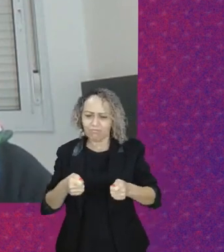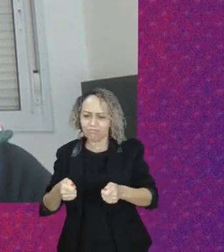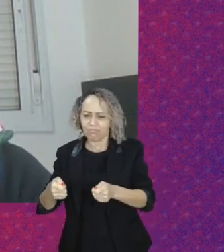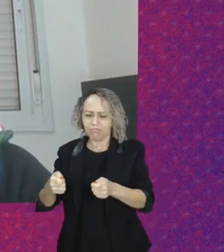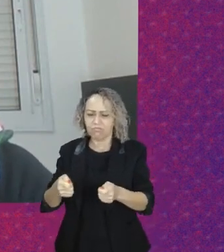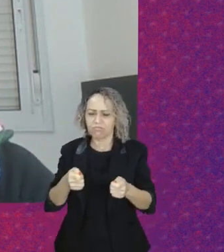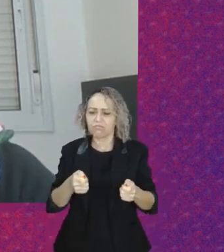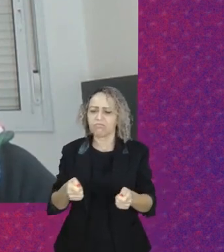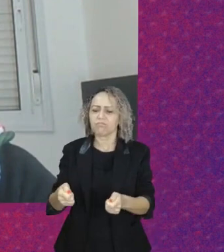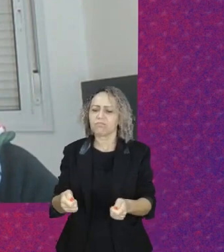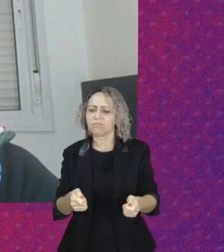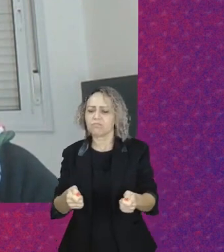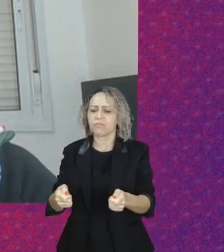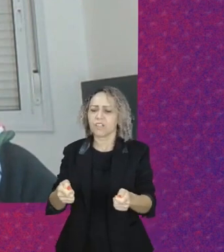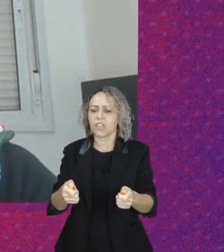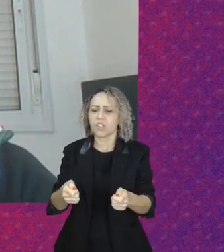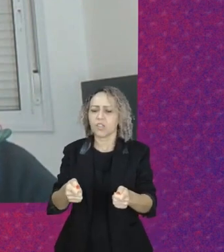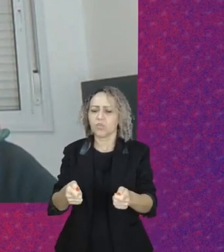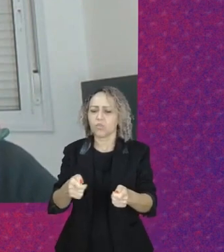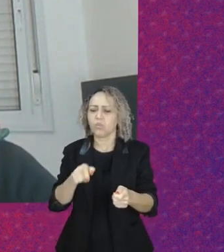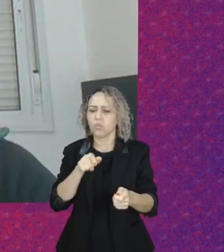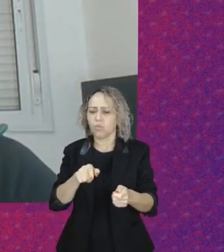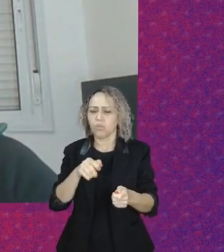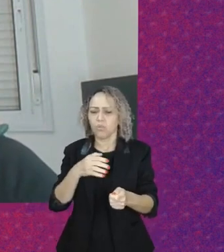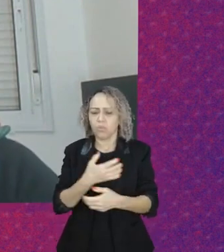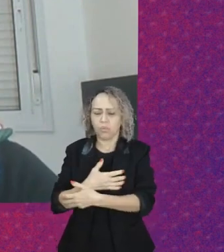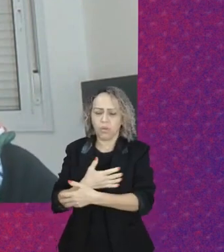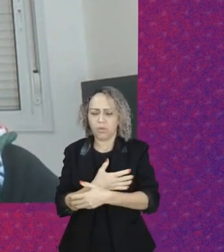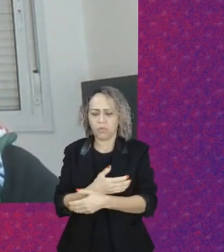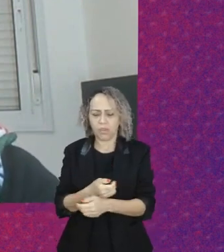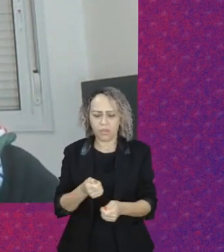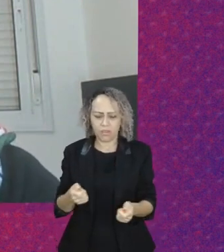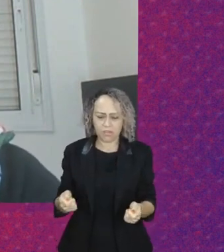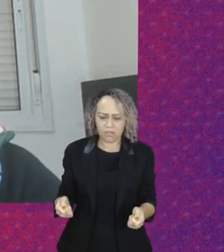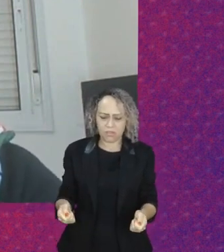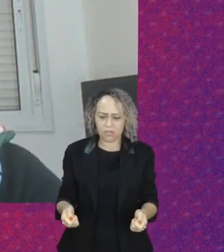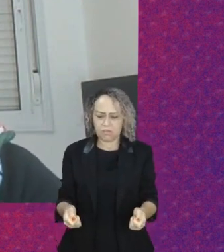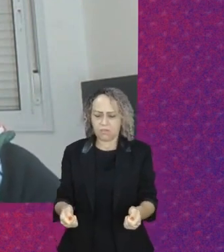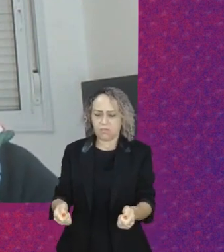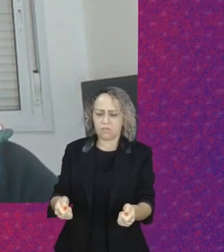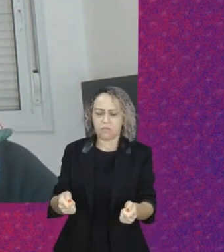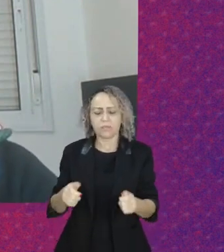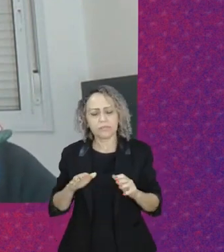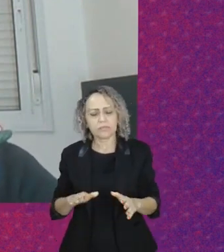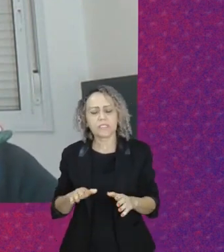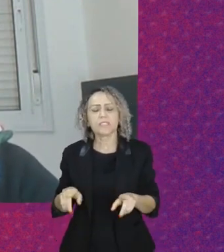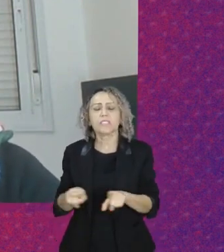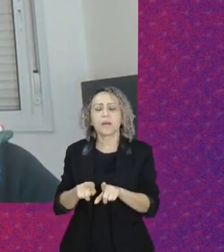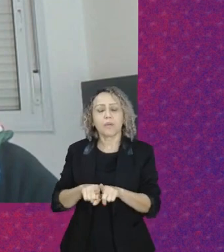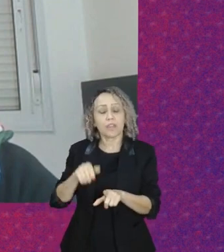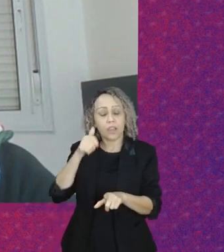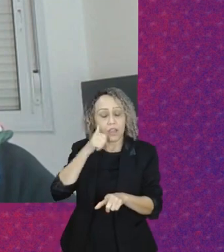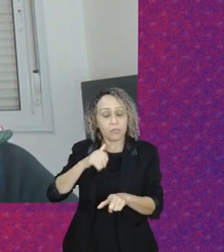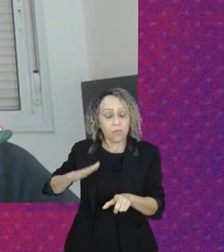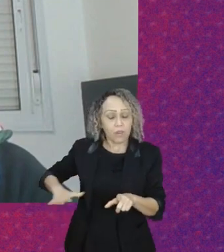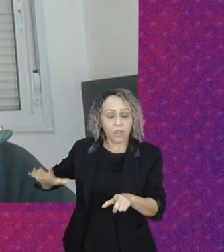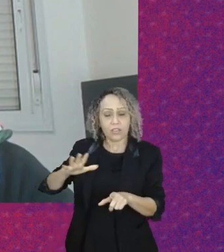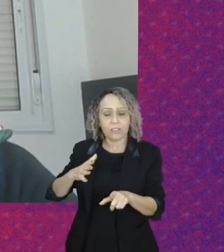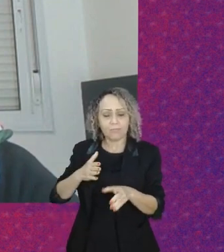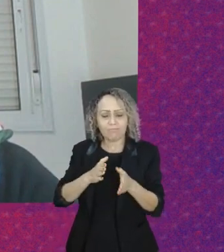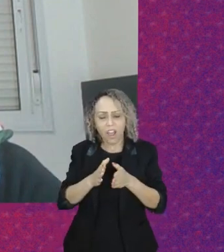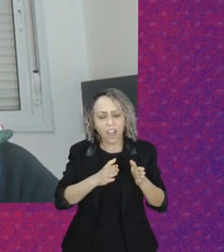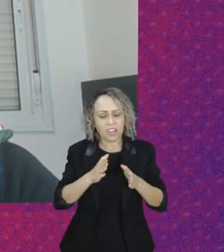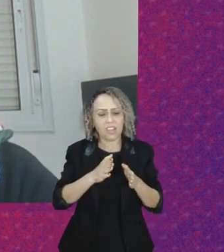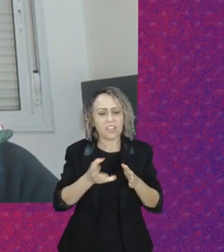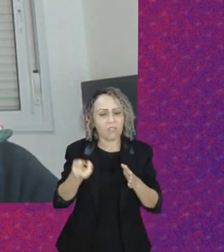cidade de maneira segura e ter acesso aos bens culturais e ter acesso a tudo aquilo